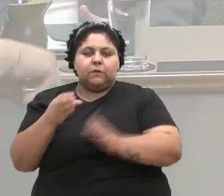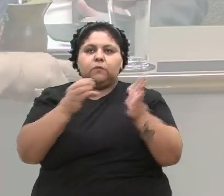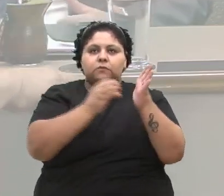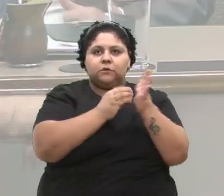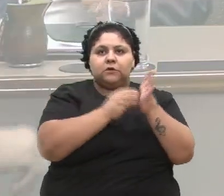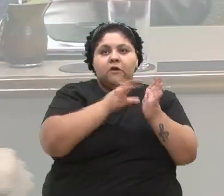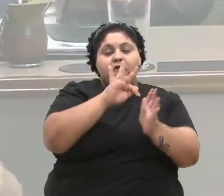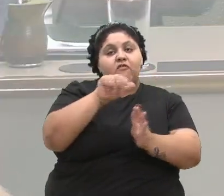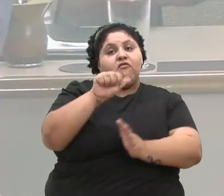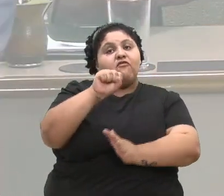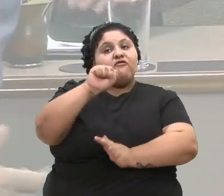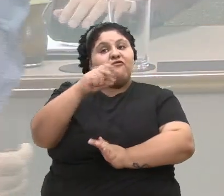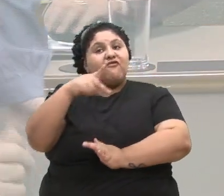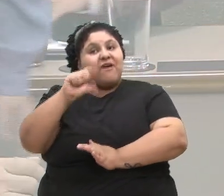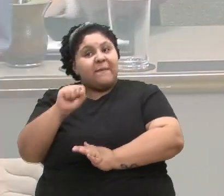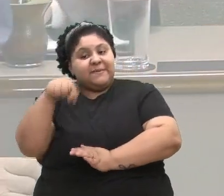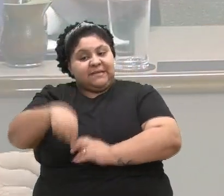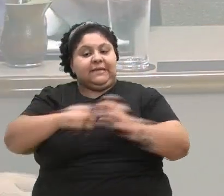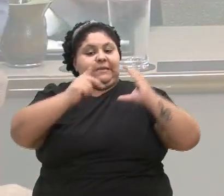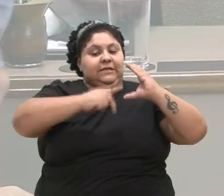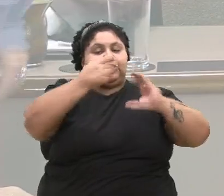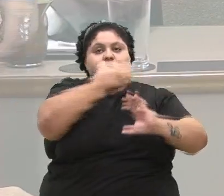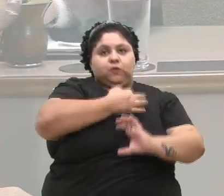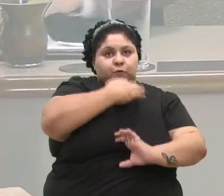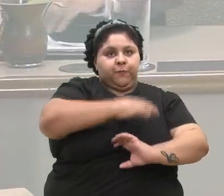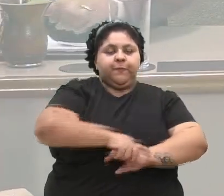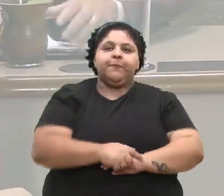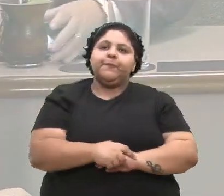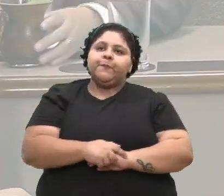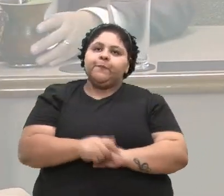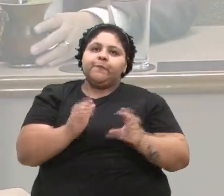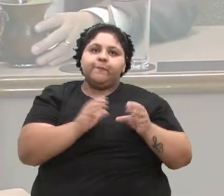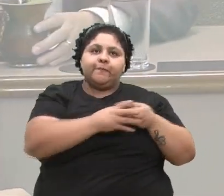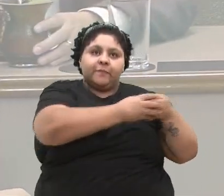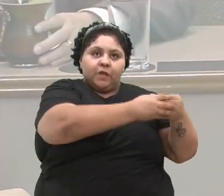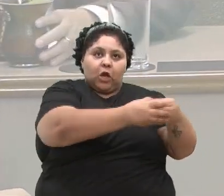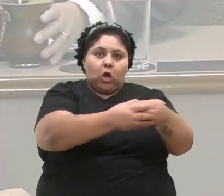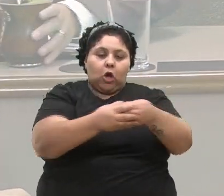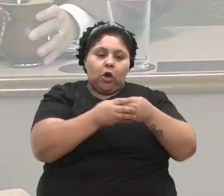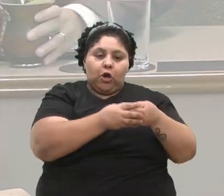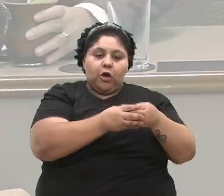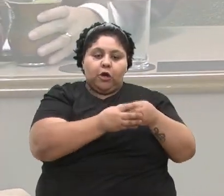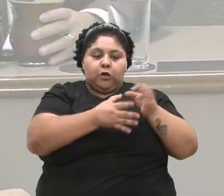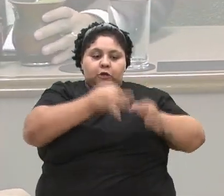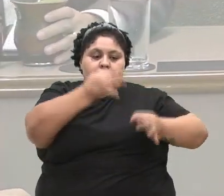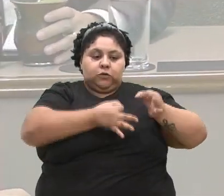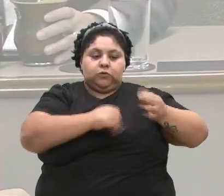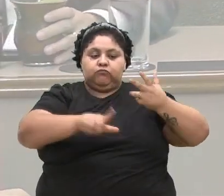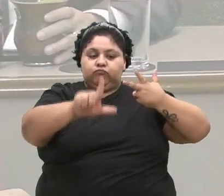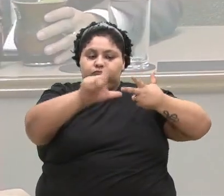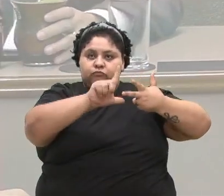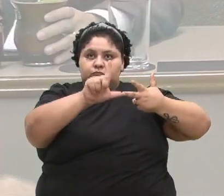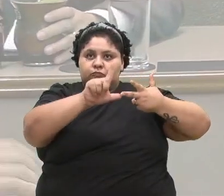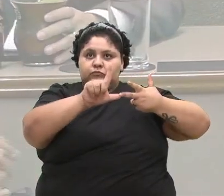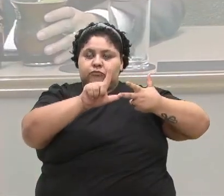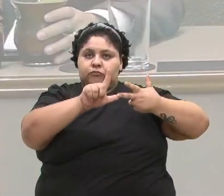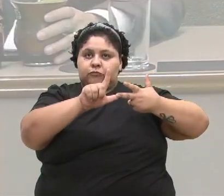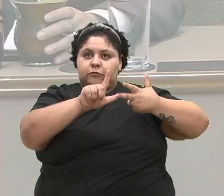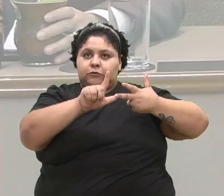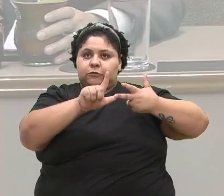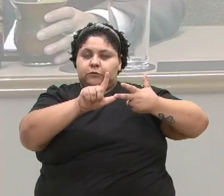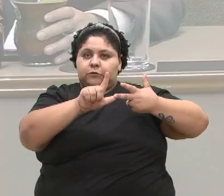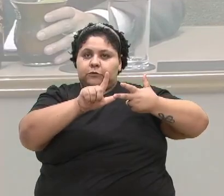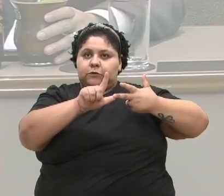FAPS da Câmara Municipal de Caxiou do Sul. A Comissão de Constituição, Justiça e Legislação manifestou-se